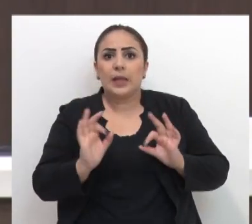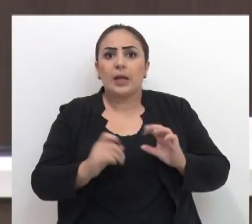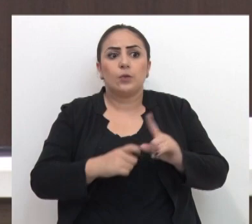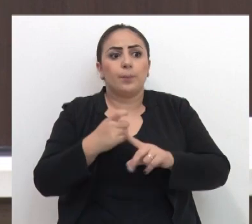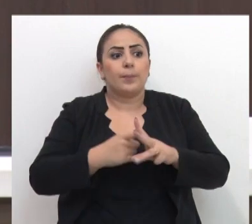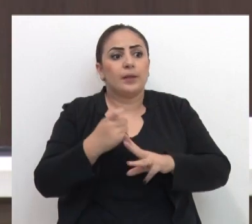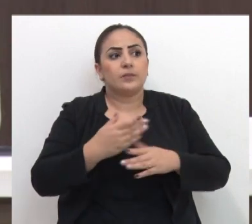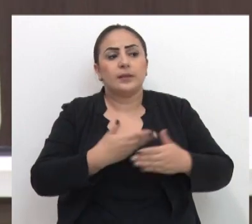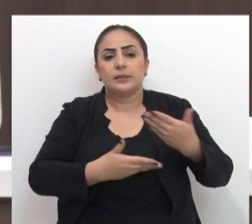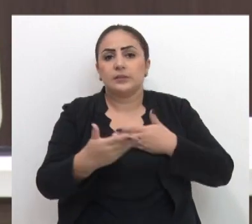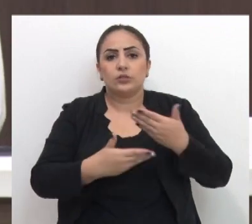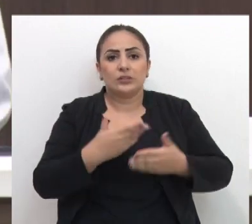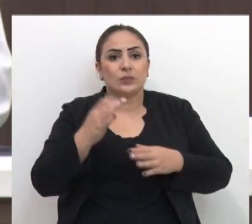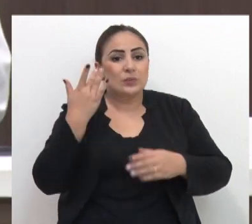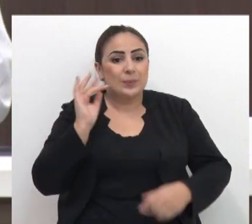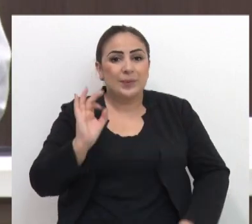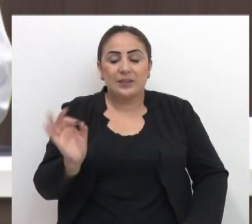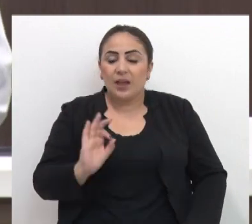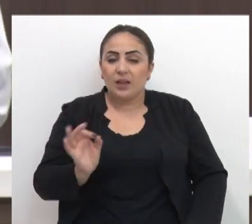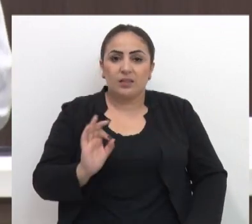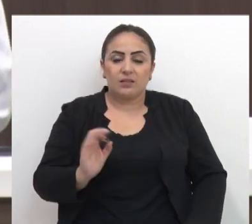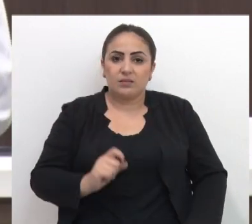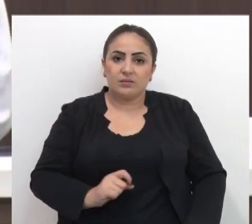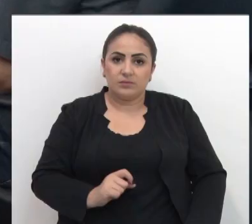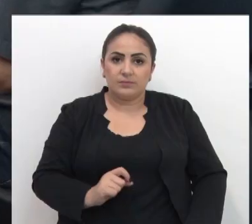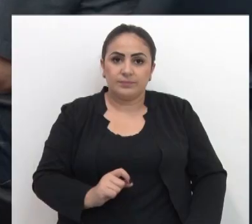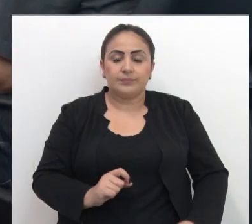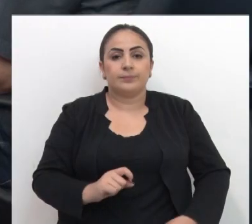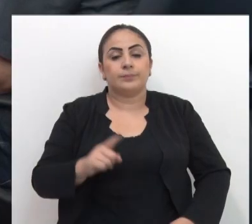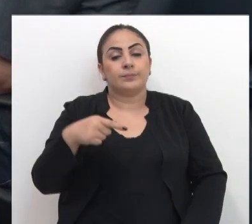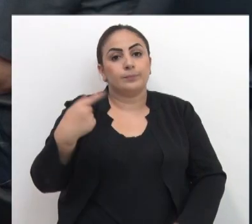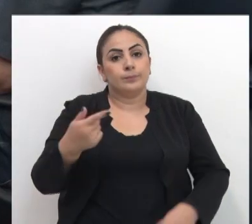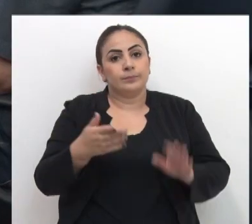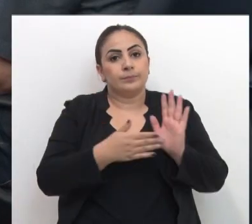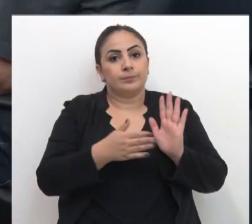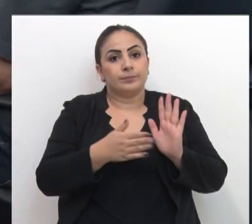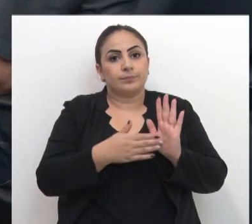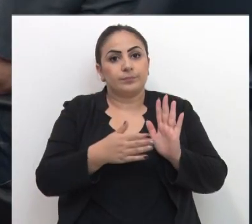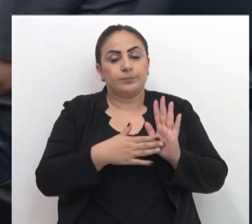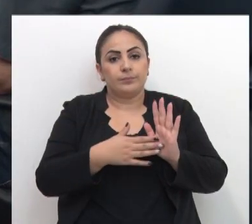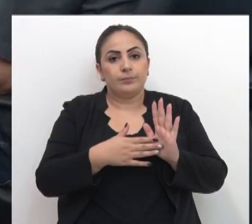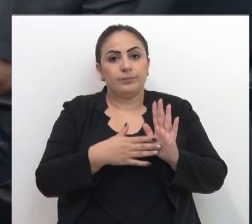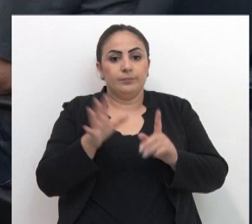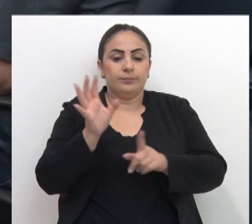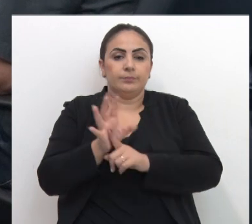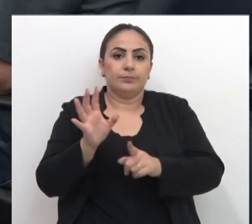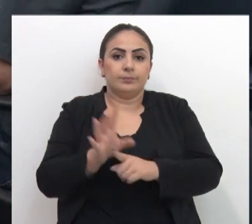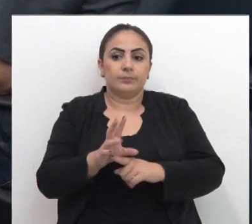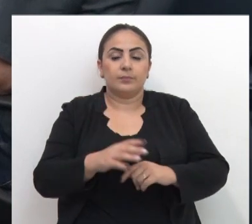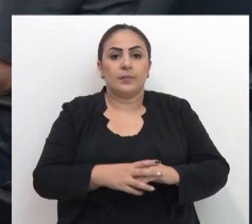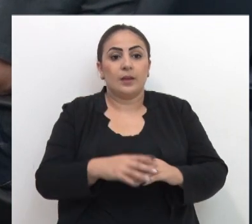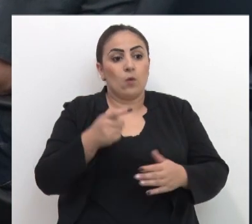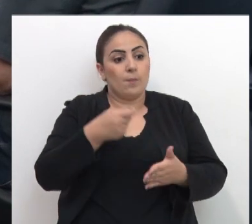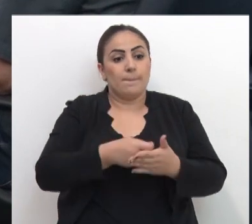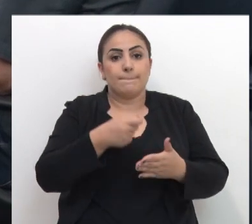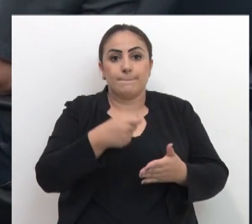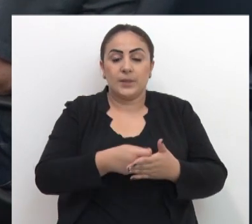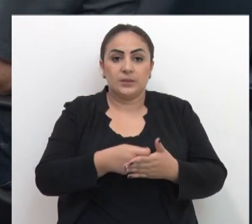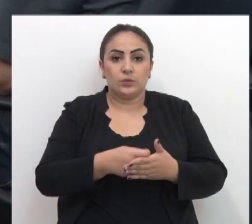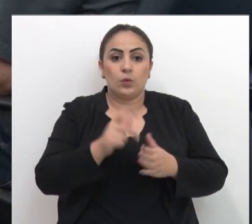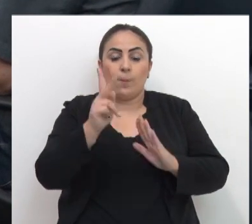é o mês que vai consultar, não sabe como é que está essa situação. A outra proposta rejeitada era para tornar